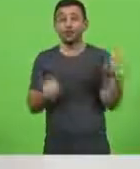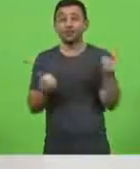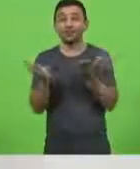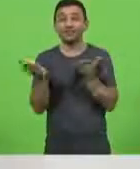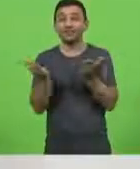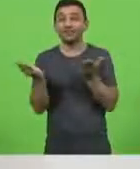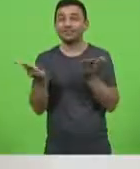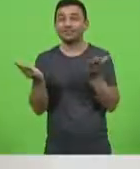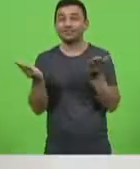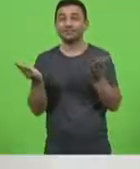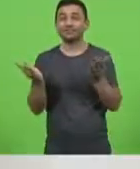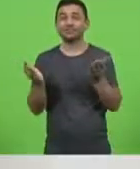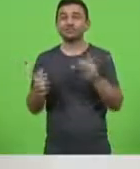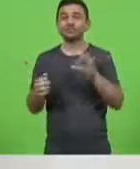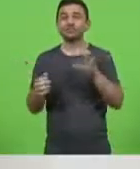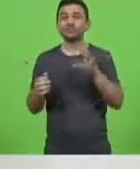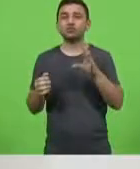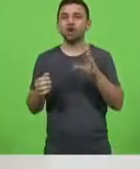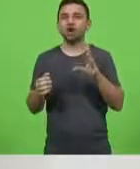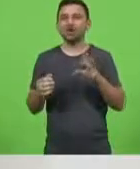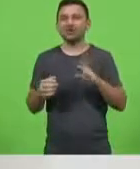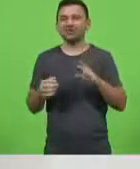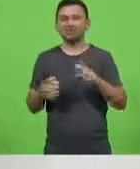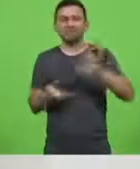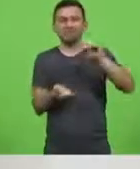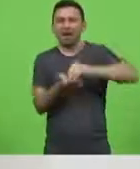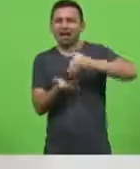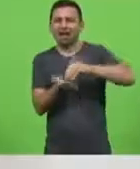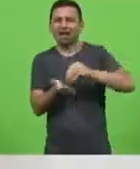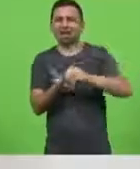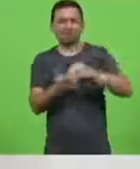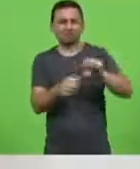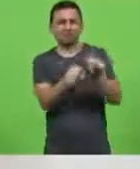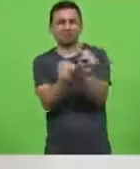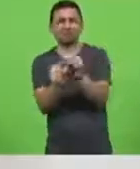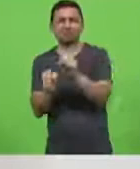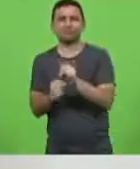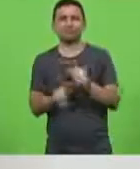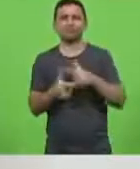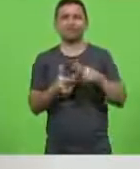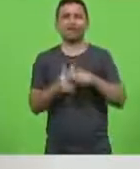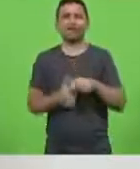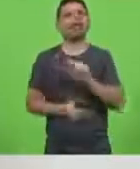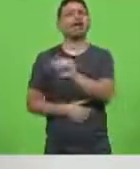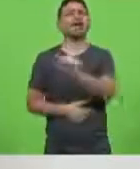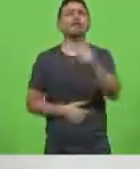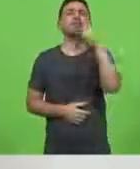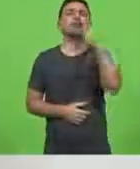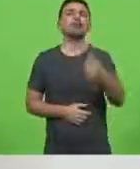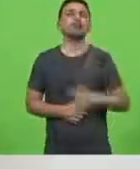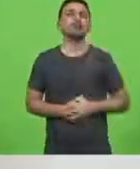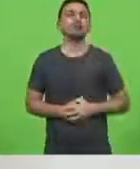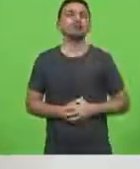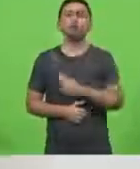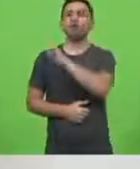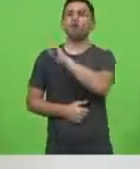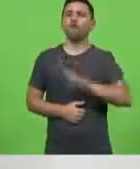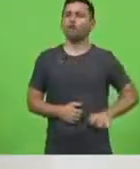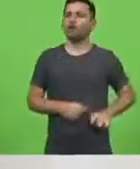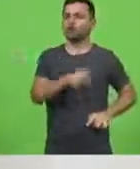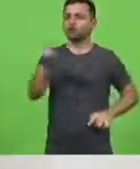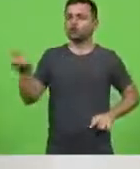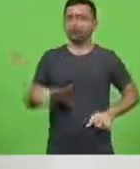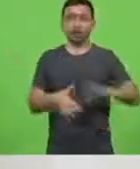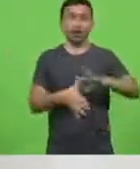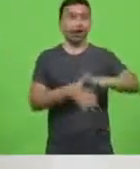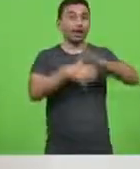operam simplesmente de forma precária a quem interessa isso atenção governador atenção senhor líder